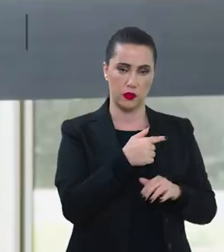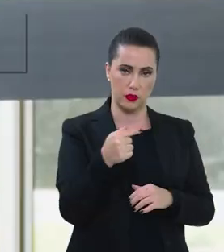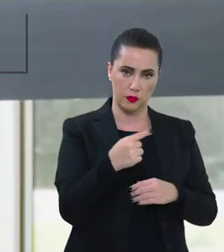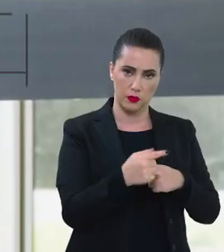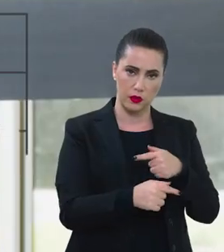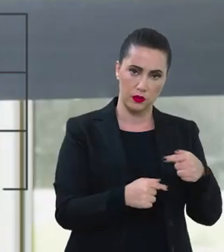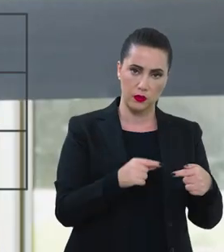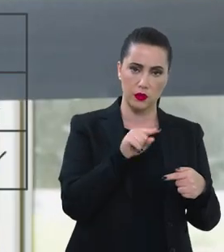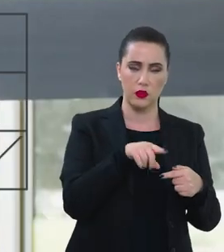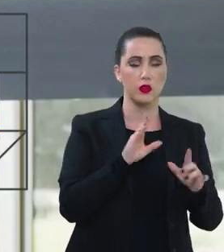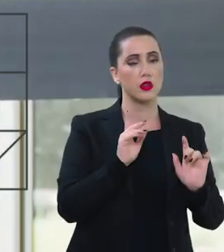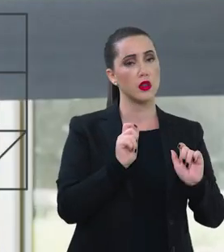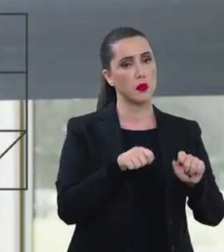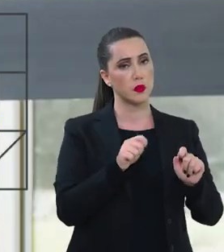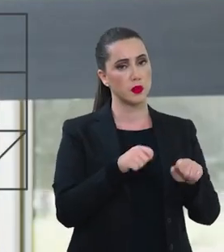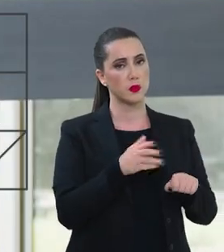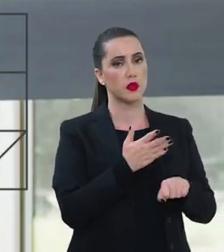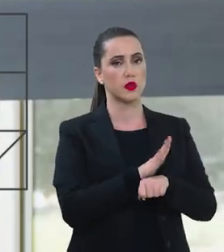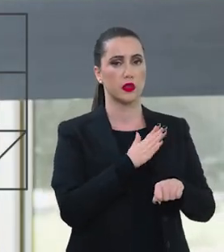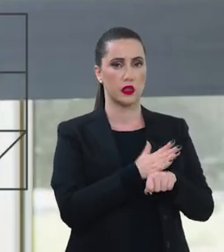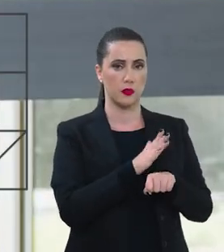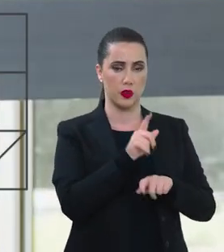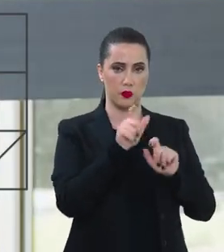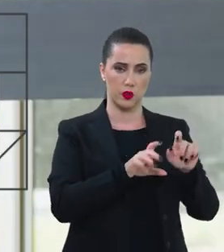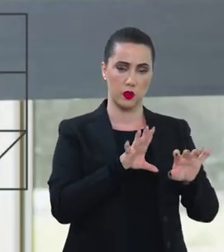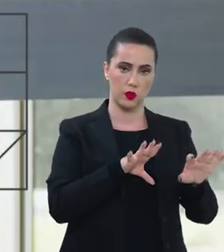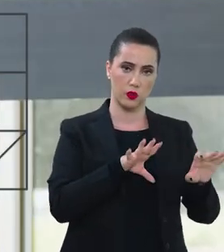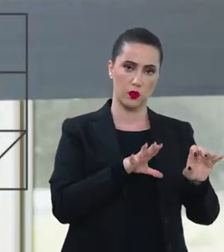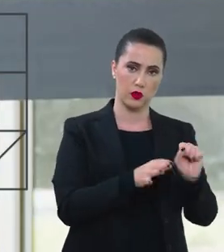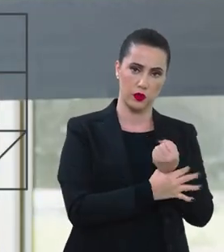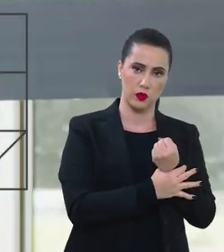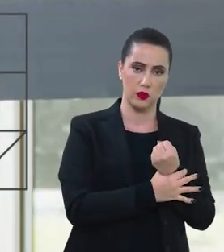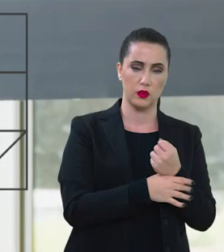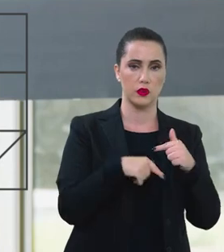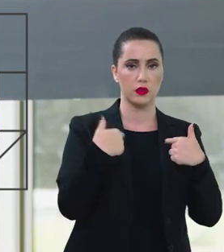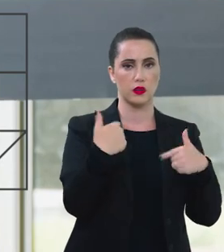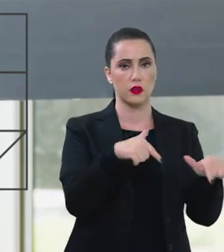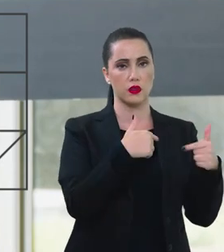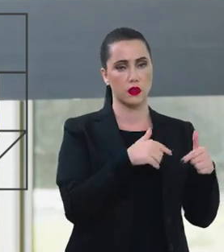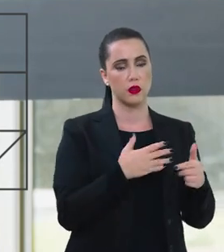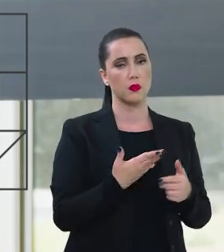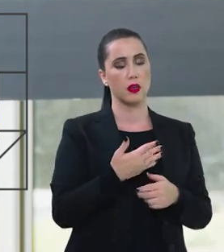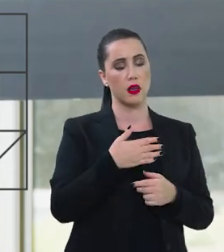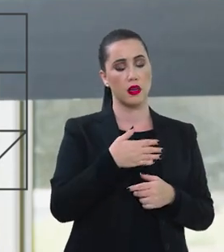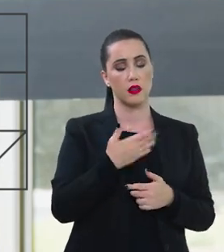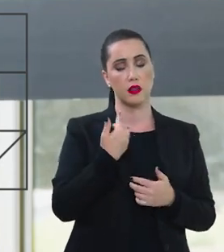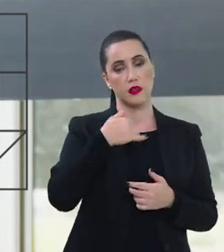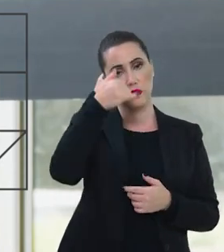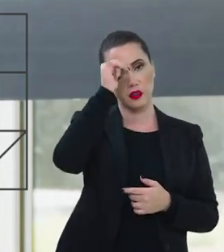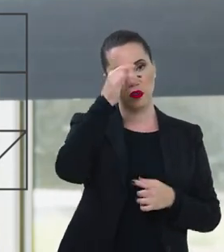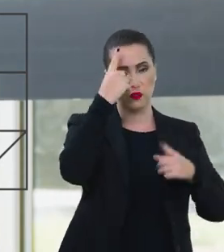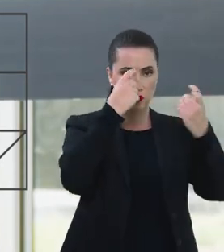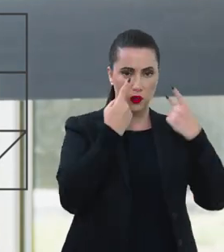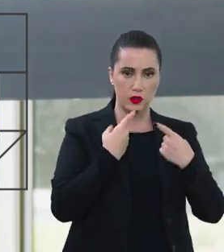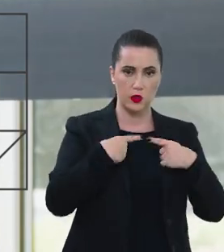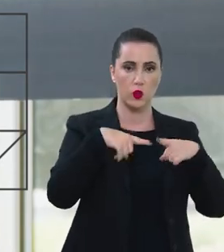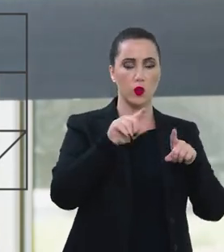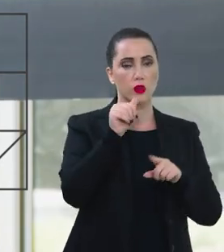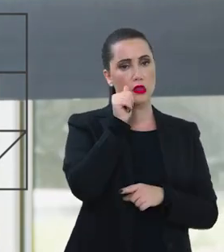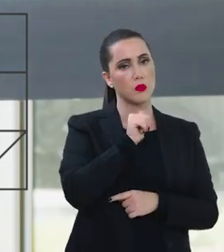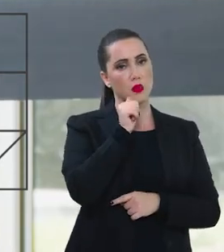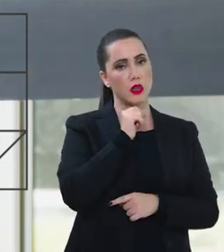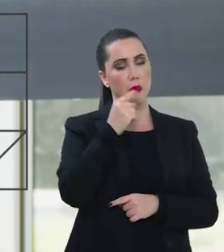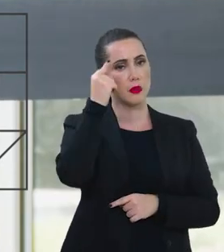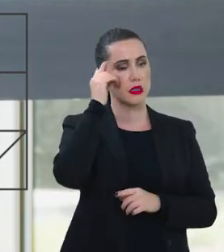semanas é a capacitação para os agentes de segurança que trabalham com o enfrentamento à violência contra a mulher. Então, pensar a